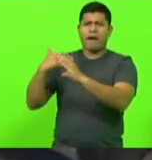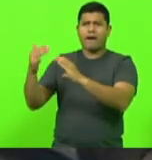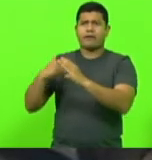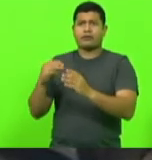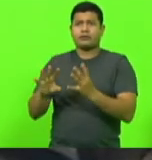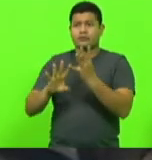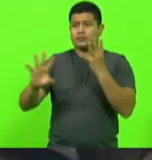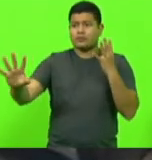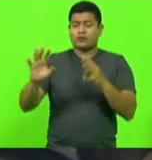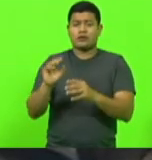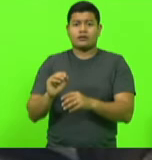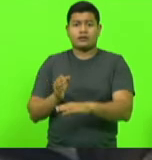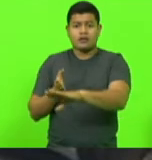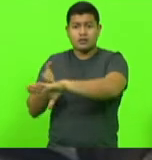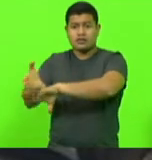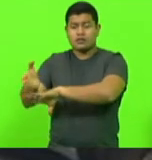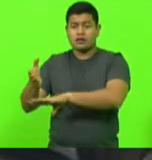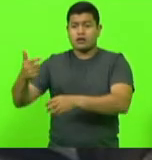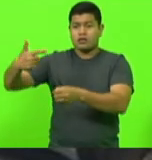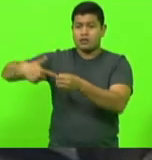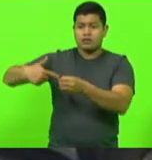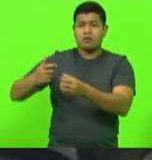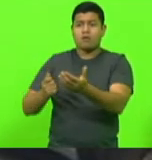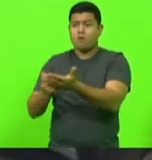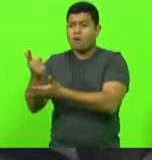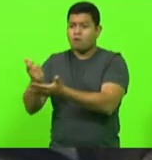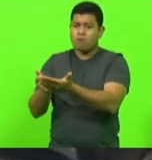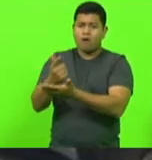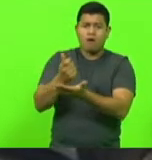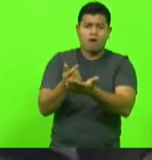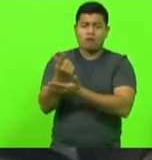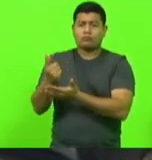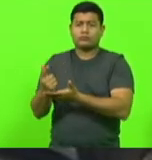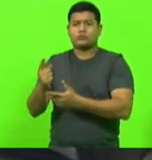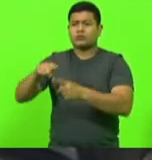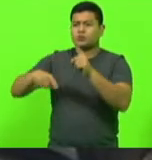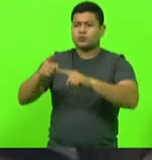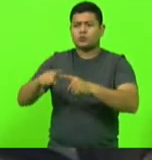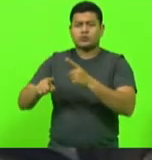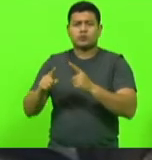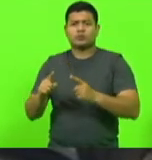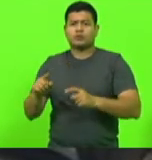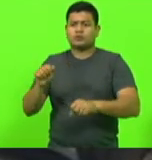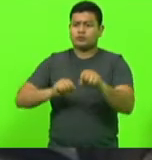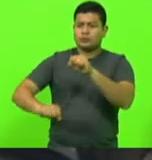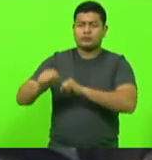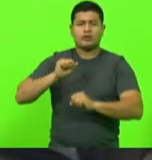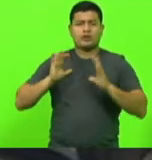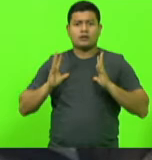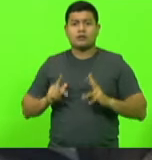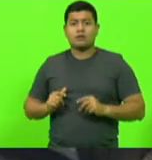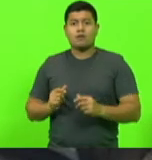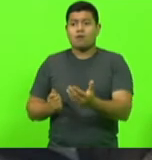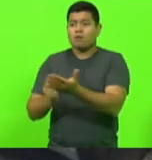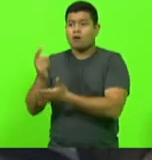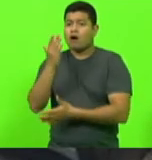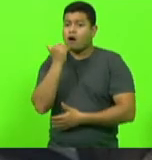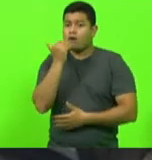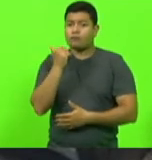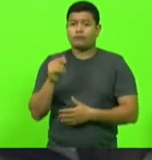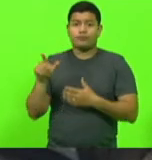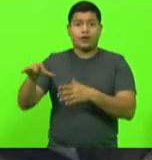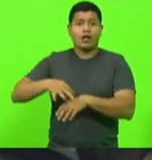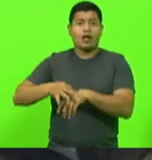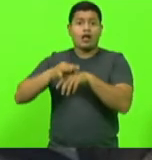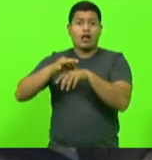Argentina para abastecer, para comprar produtos de higiene e de limpeza, para comprar comida, a carne, filé,